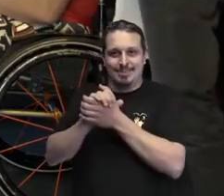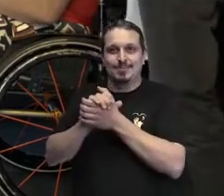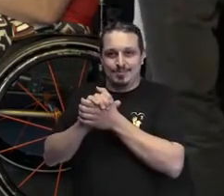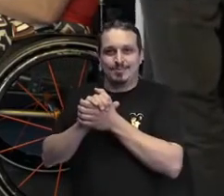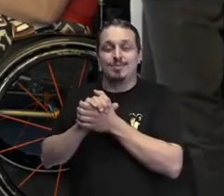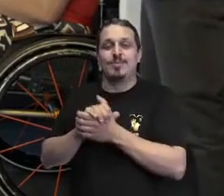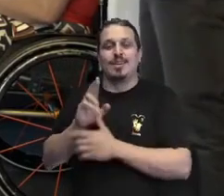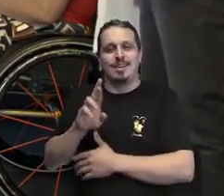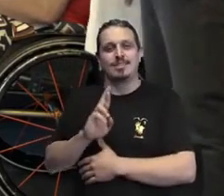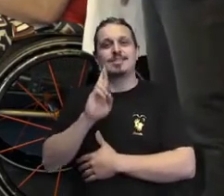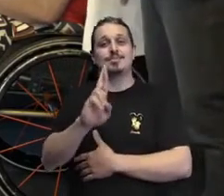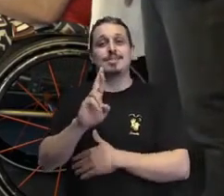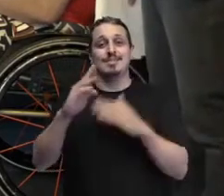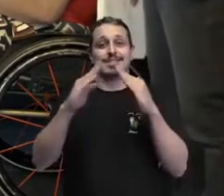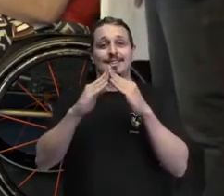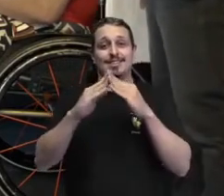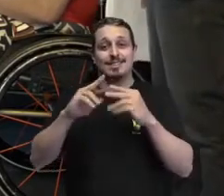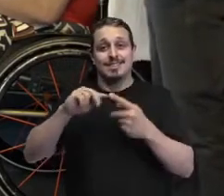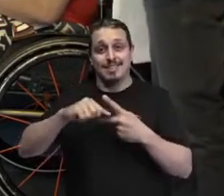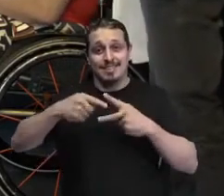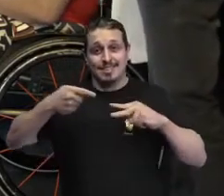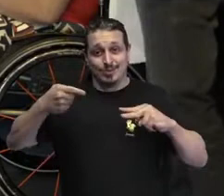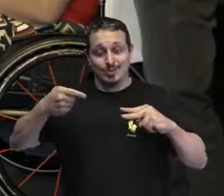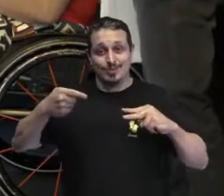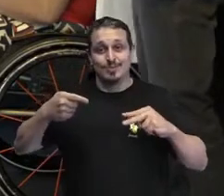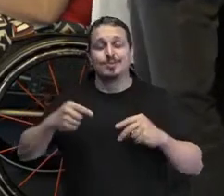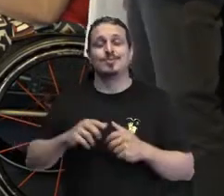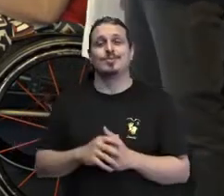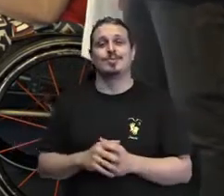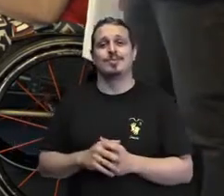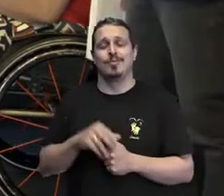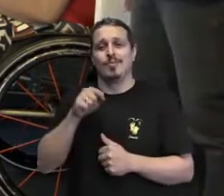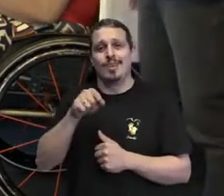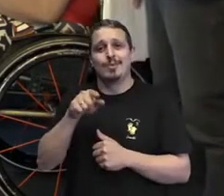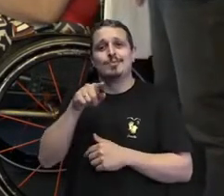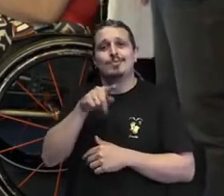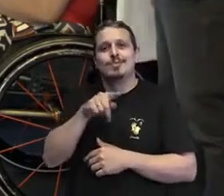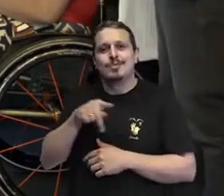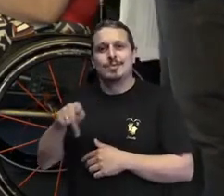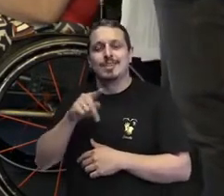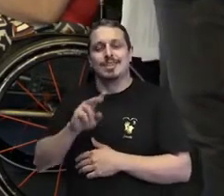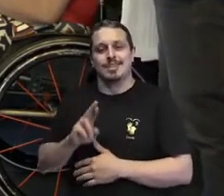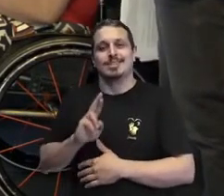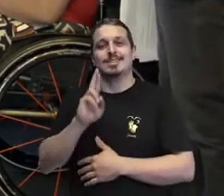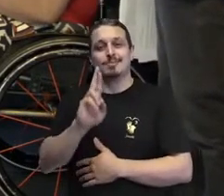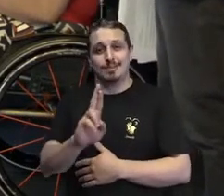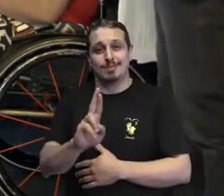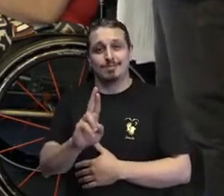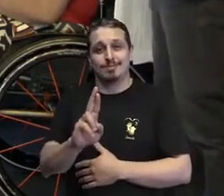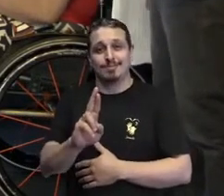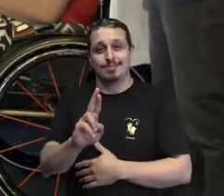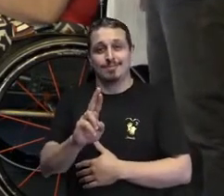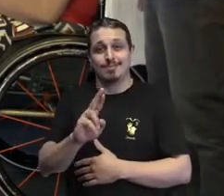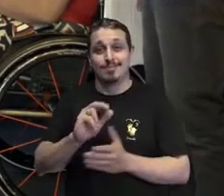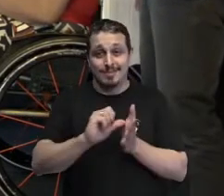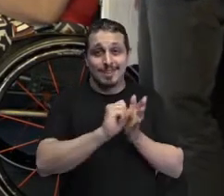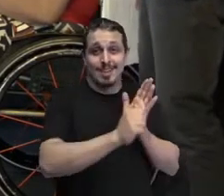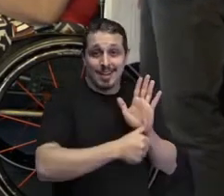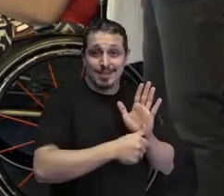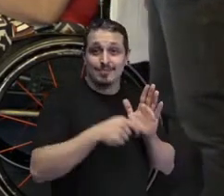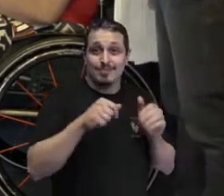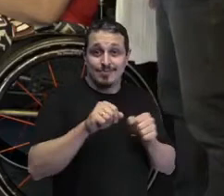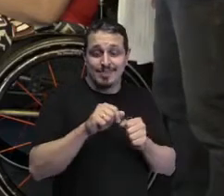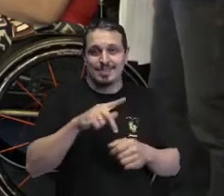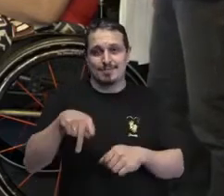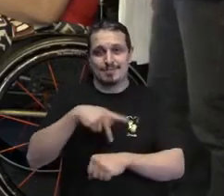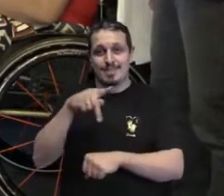representante da Federação das Associações da Síndrome de Down aqui no país, que são uma das minhas primeiras referências